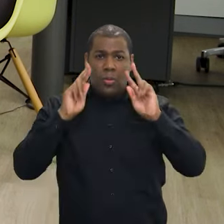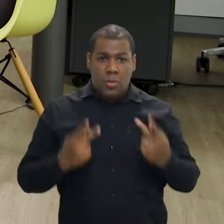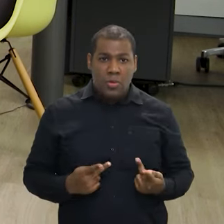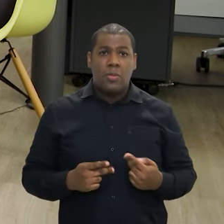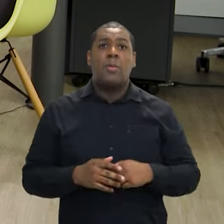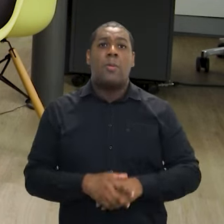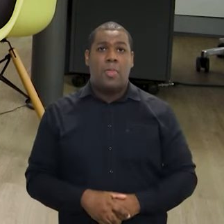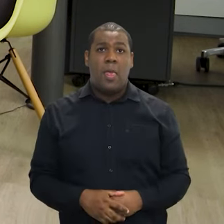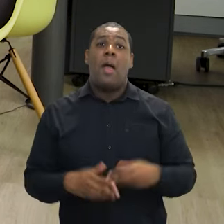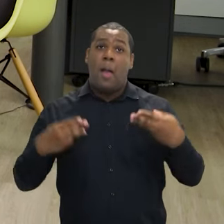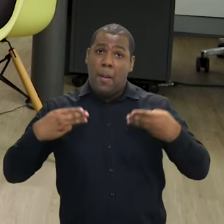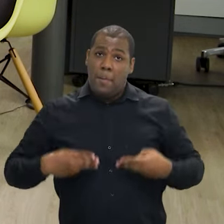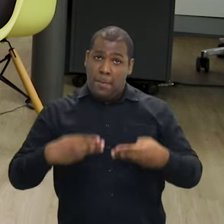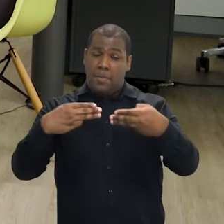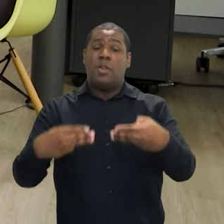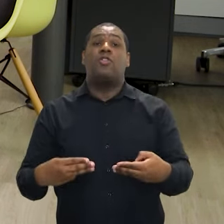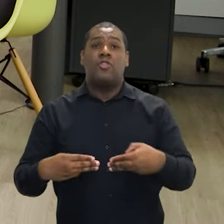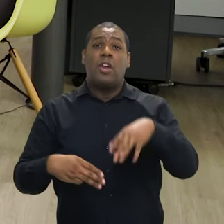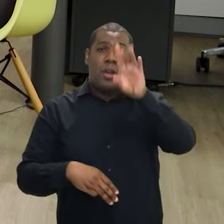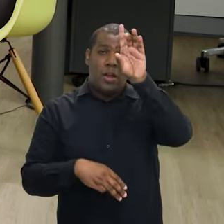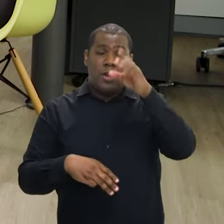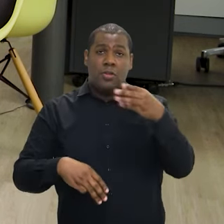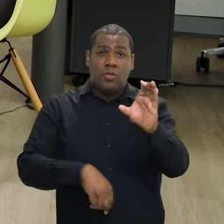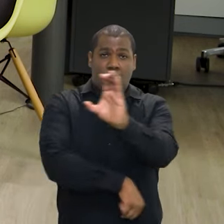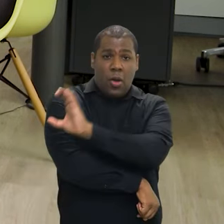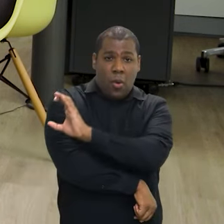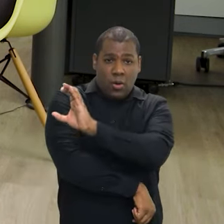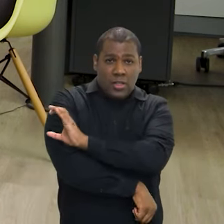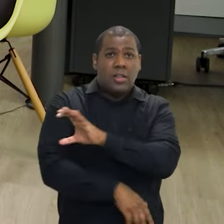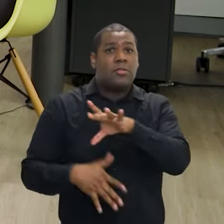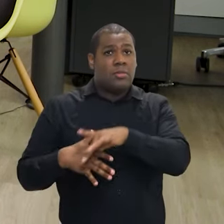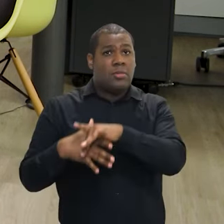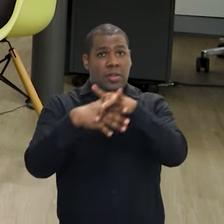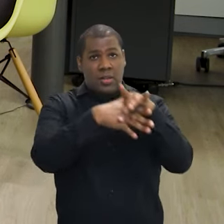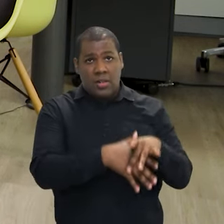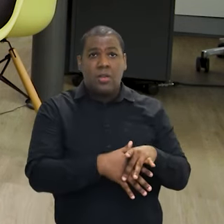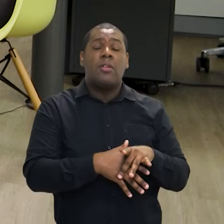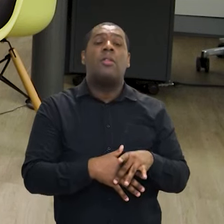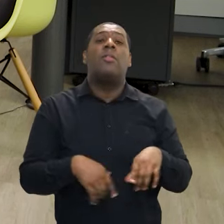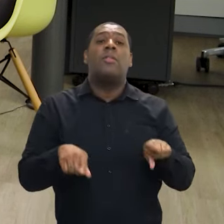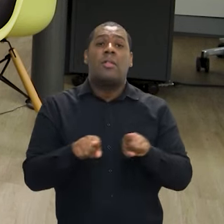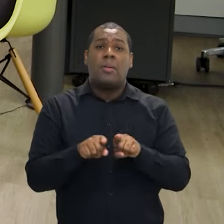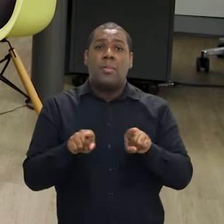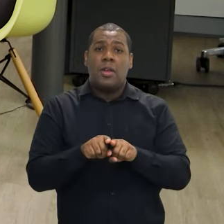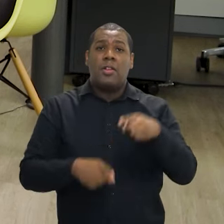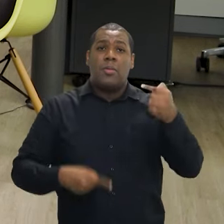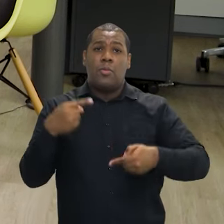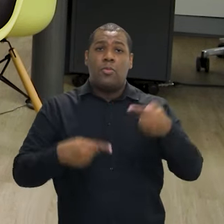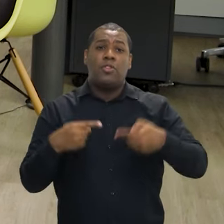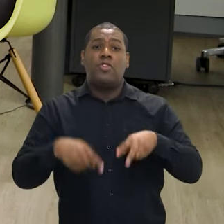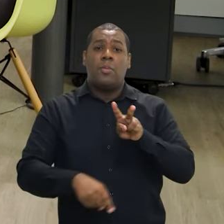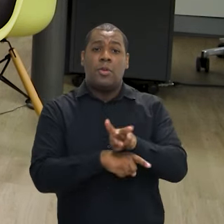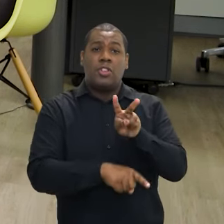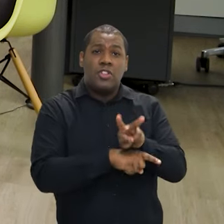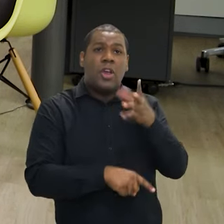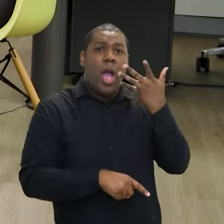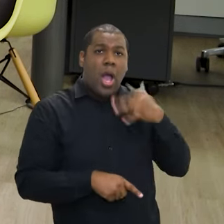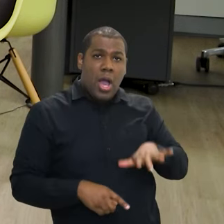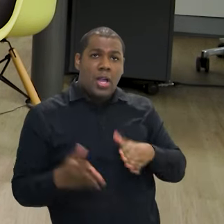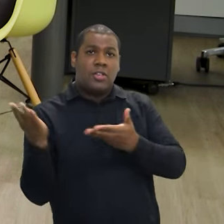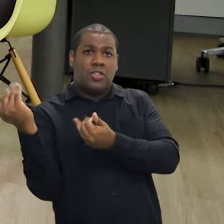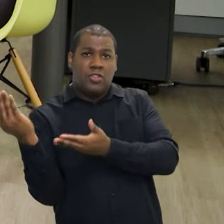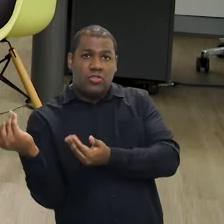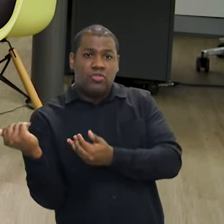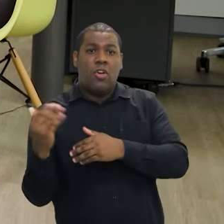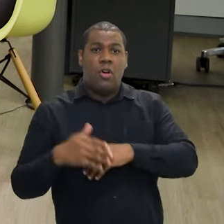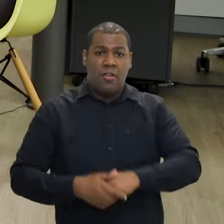que é executado diretamente pelo ministério. Políticas também, outras políticas de proteção, como políticas para criança